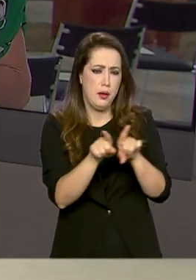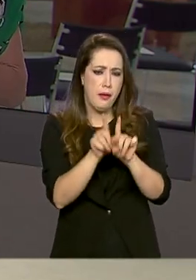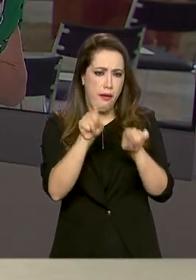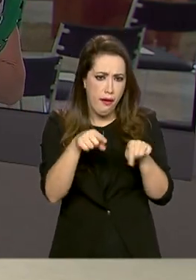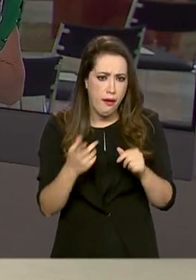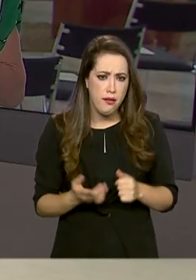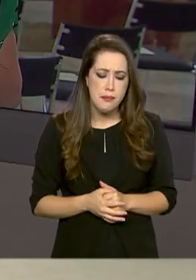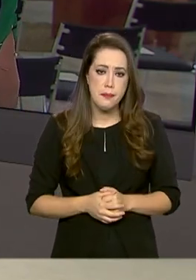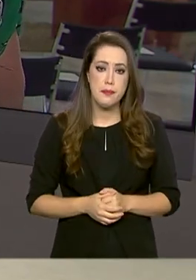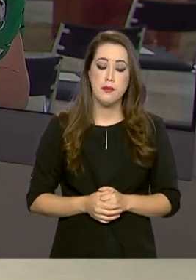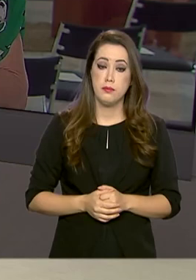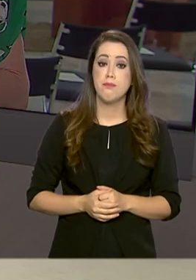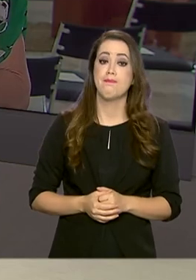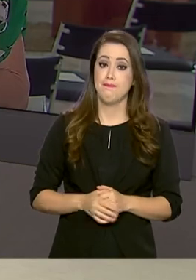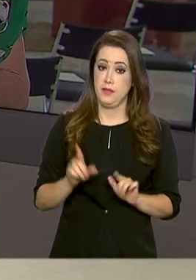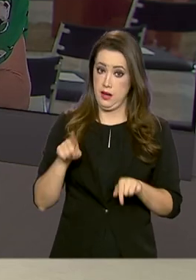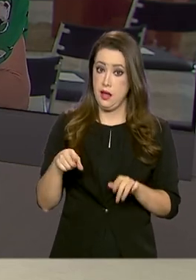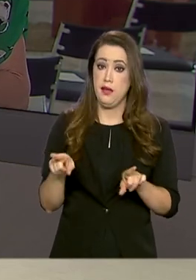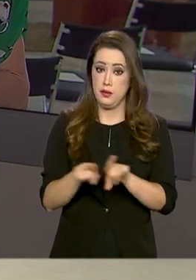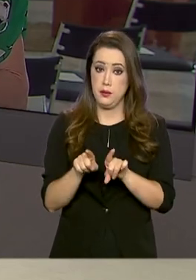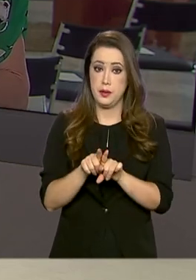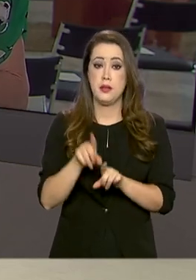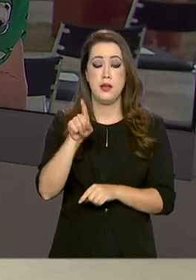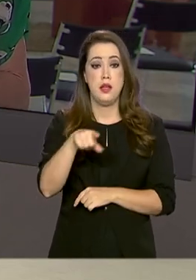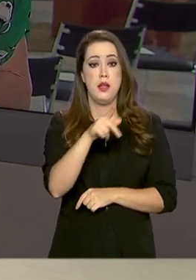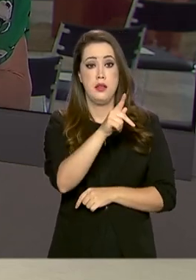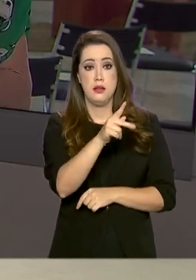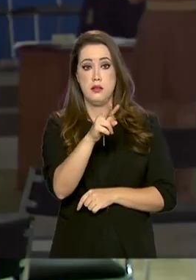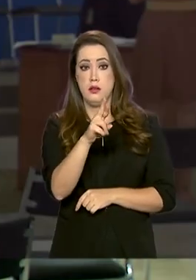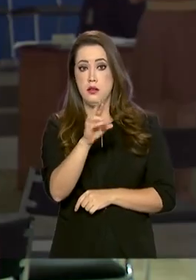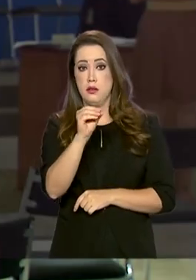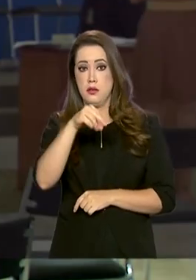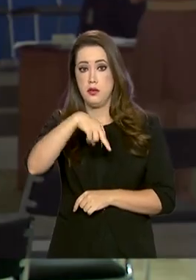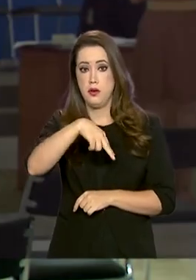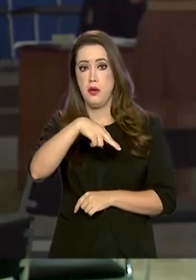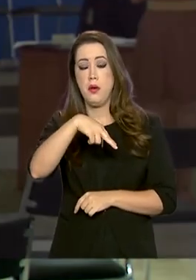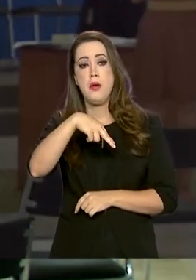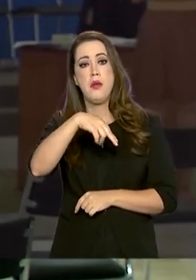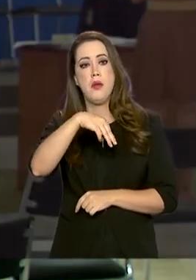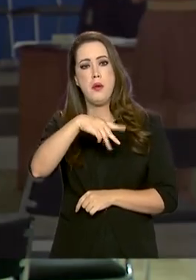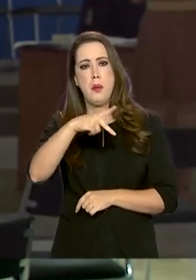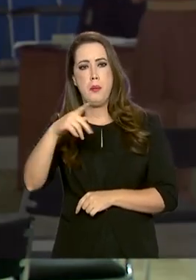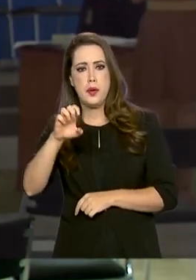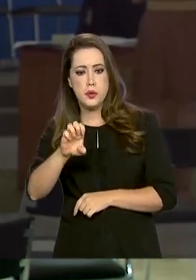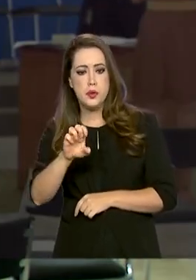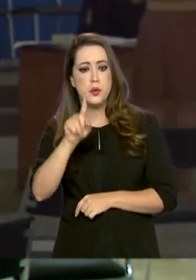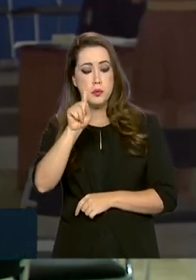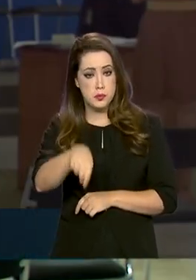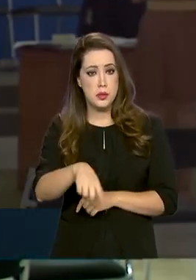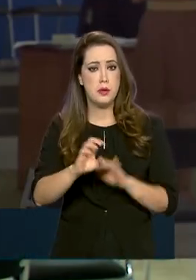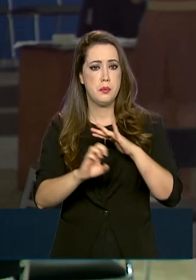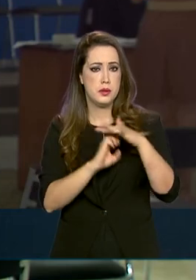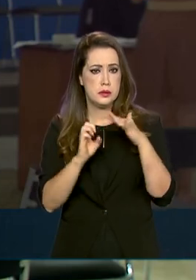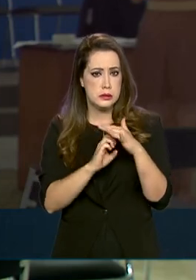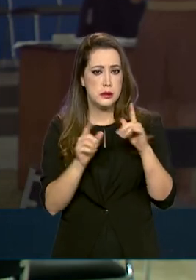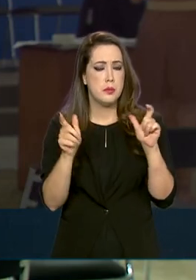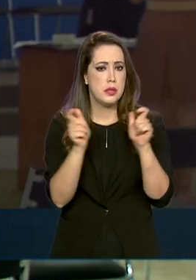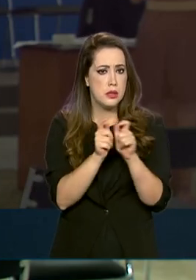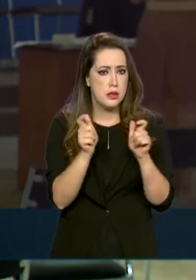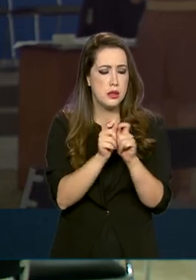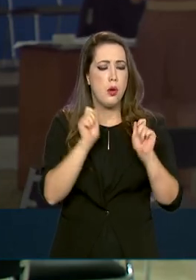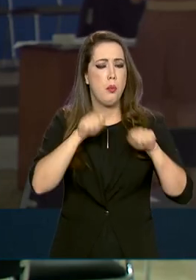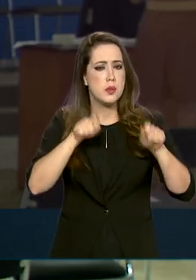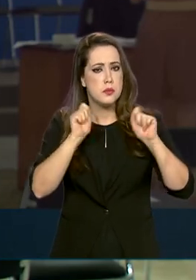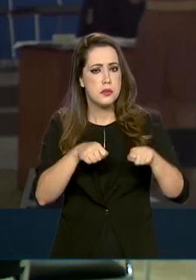mesmo? Isso, Roberto, é o PRONAMP, o Programa Nacional de Apoio a Microempresas, cujo prazo de adesão